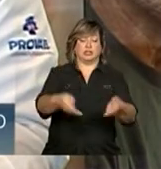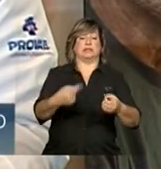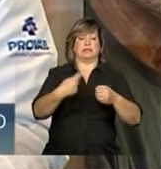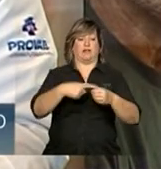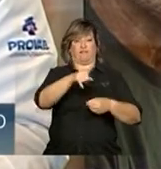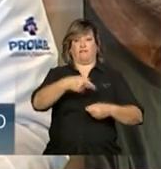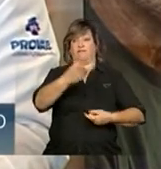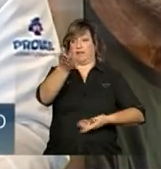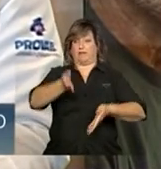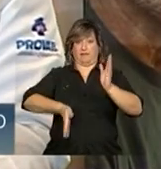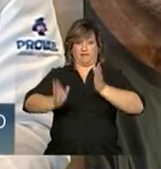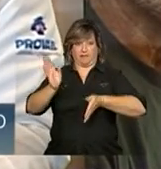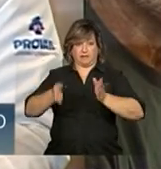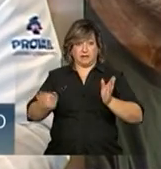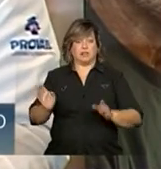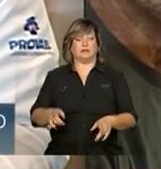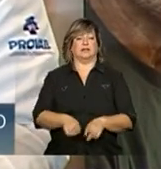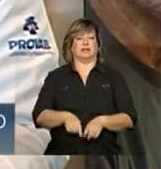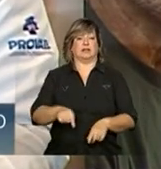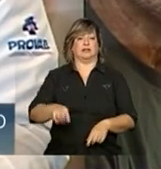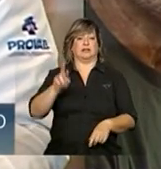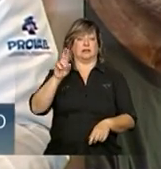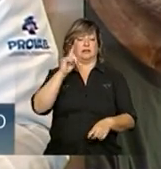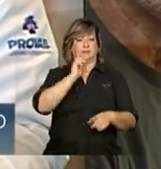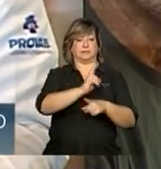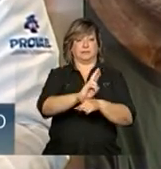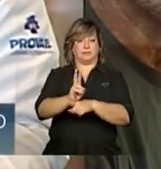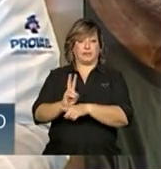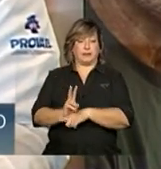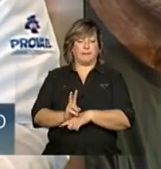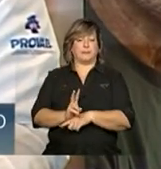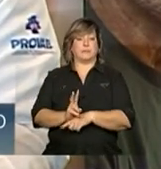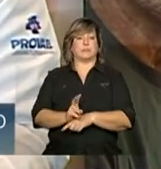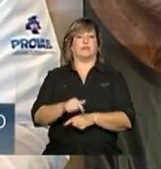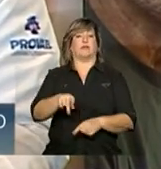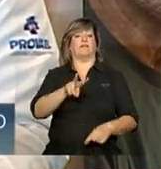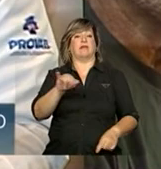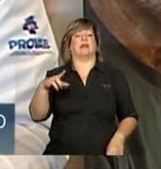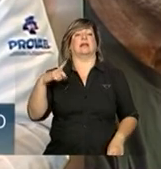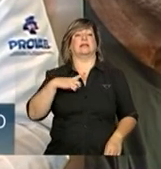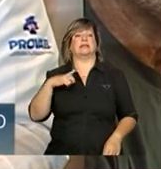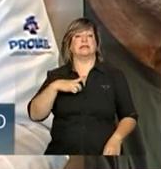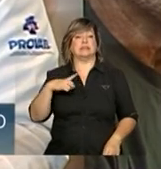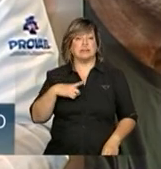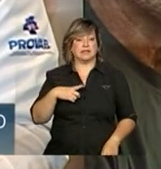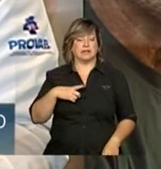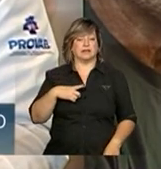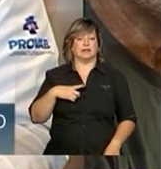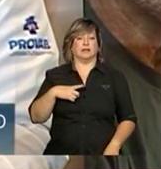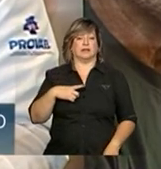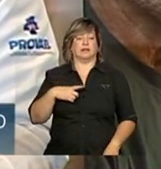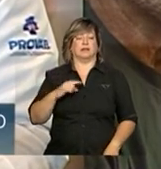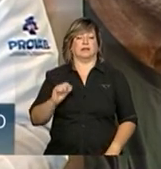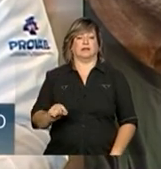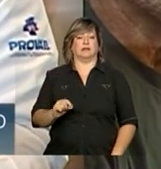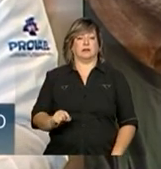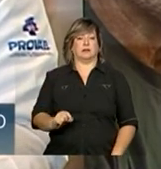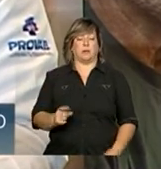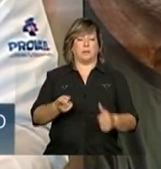irão realizar essa atividade supervisionada, terá toda uma primeira